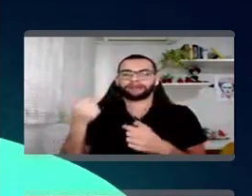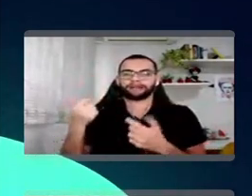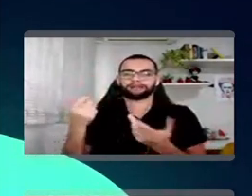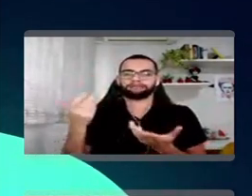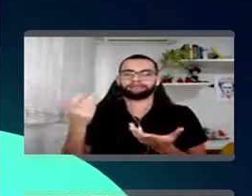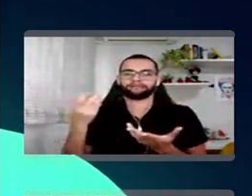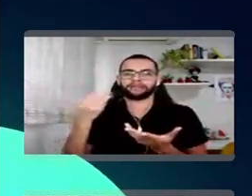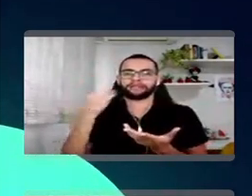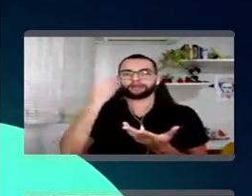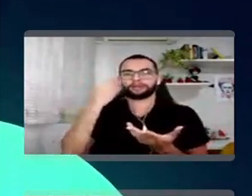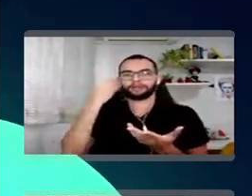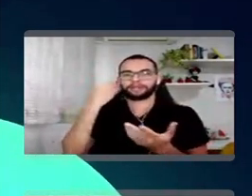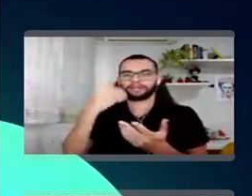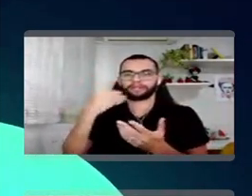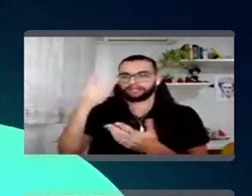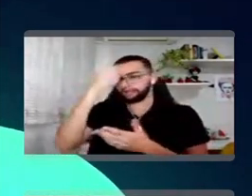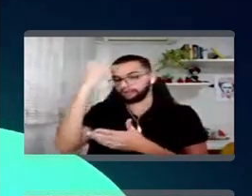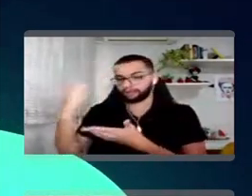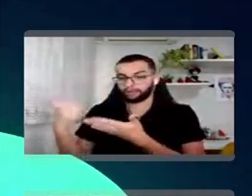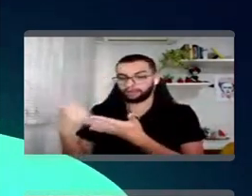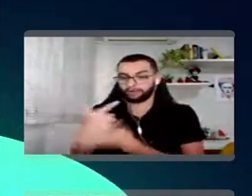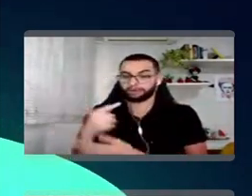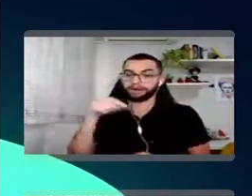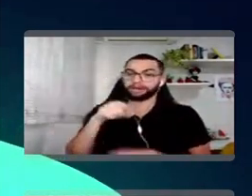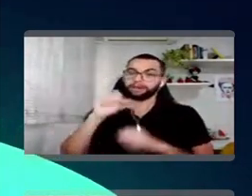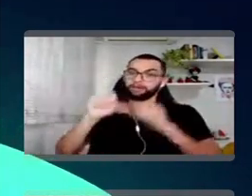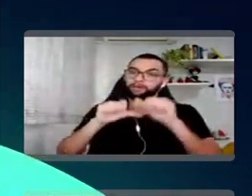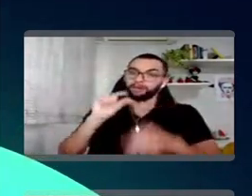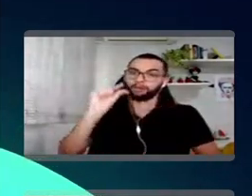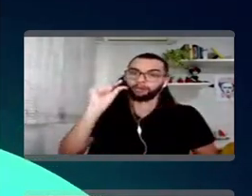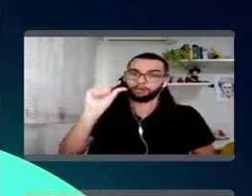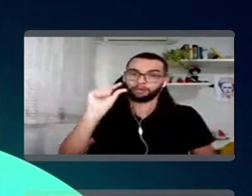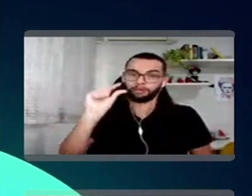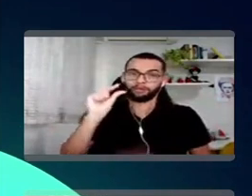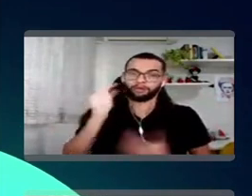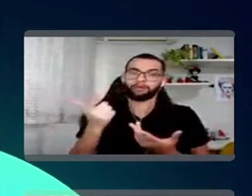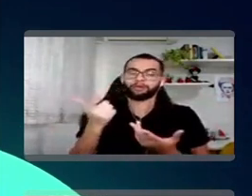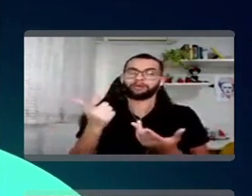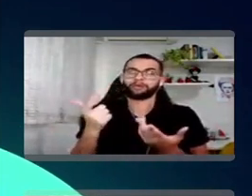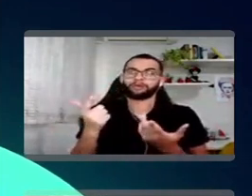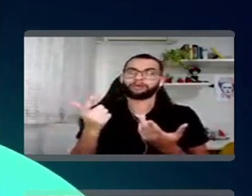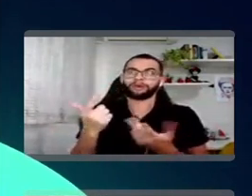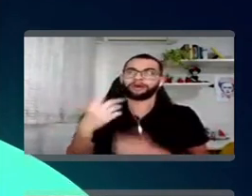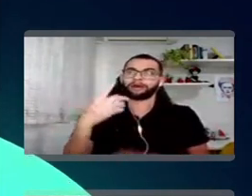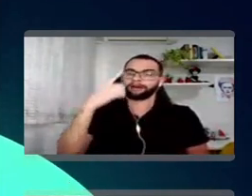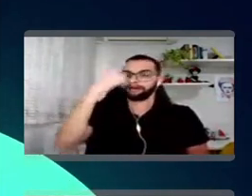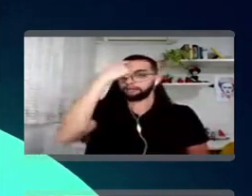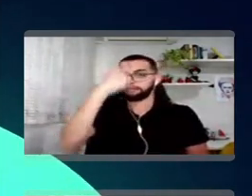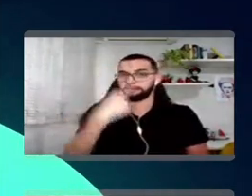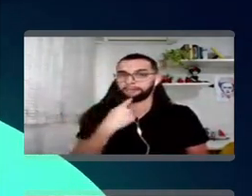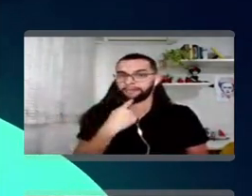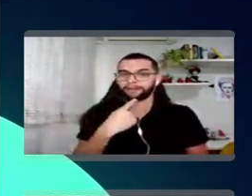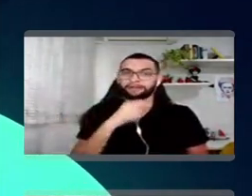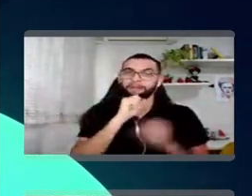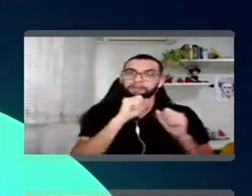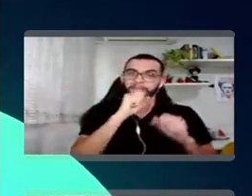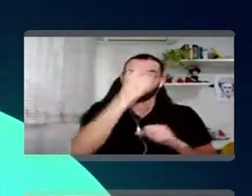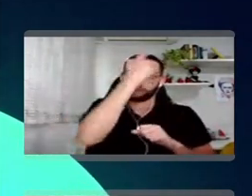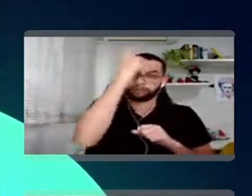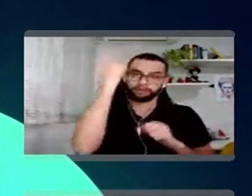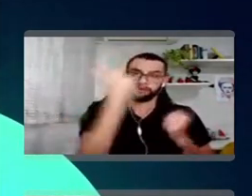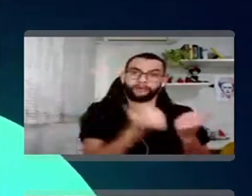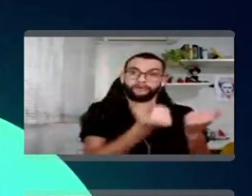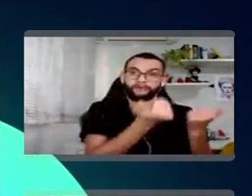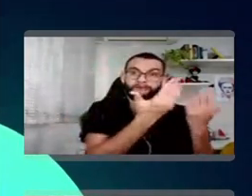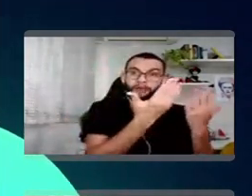clientes, tá? E aí, aqui, o cliente, ele muda um pouquinho de figura. Ele pode ser tanto o cliente externo que está acessando o nosso site, quanto o cliente